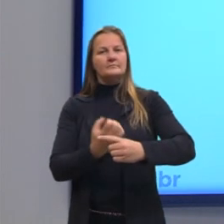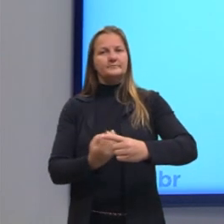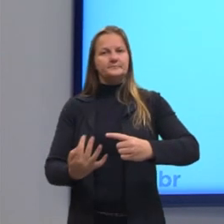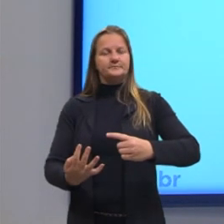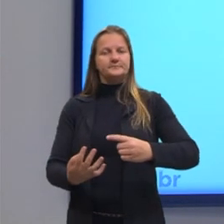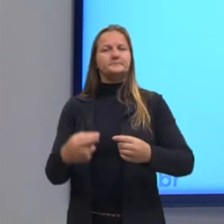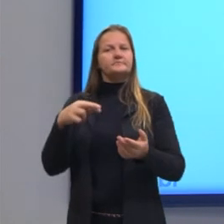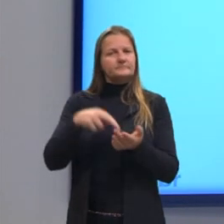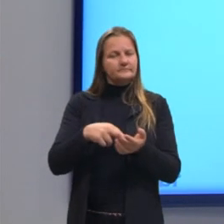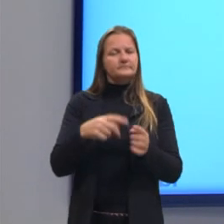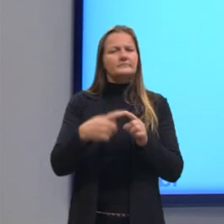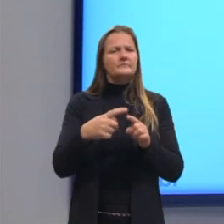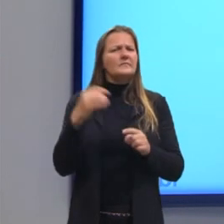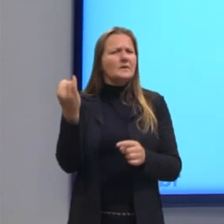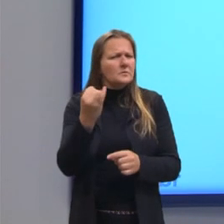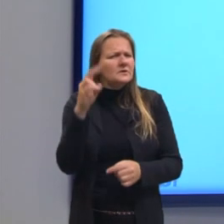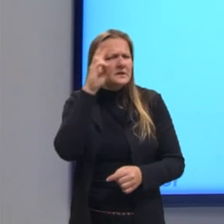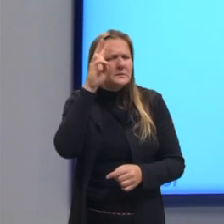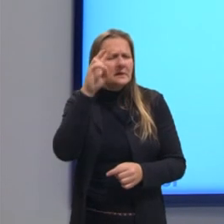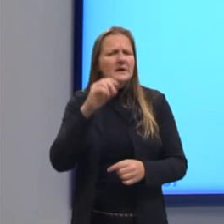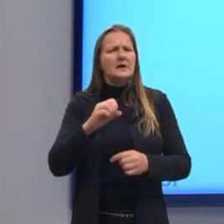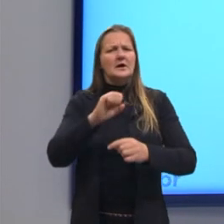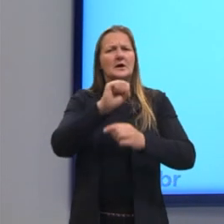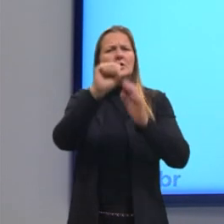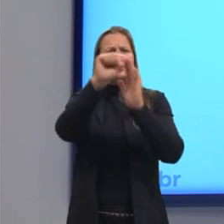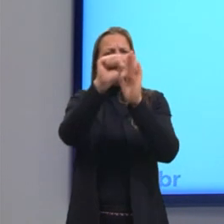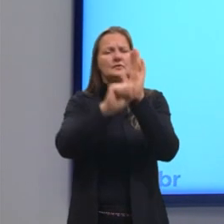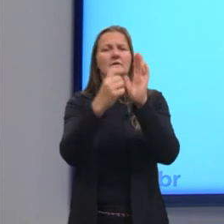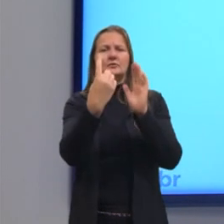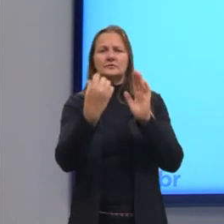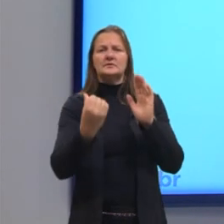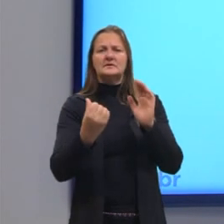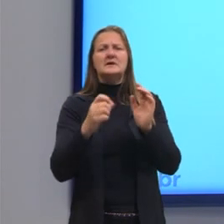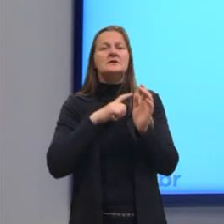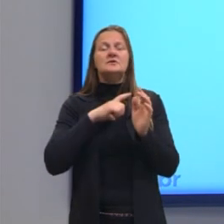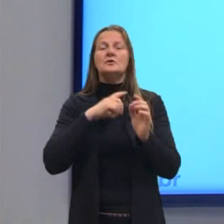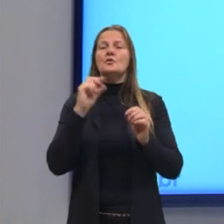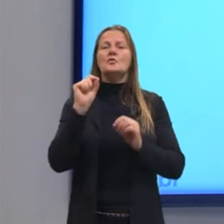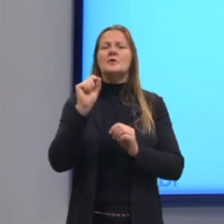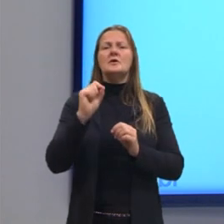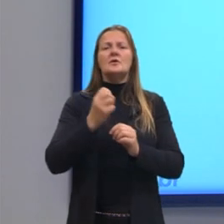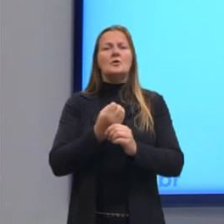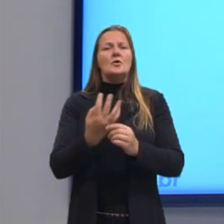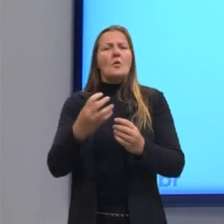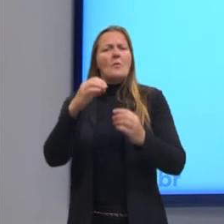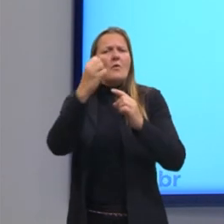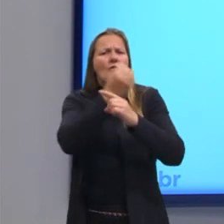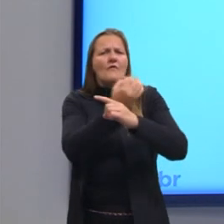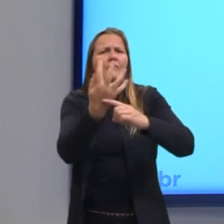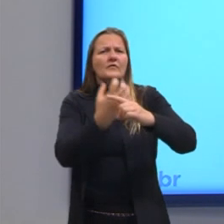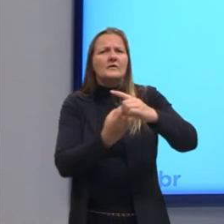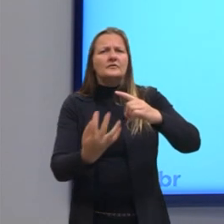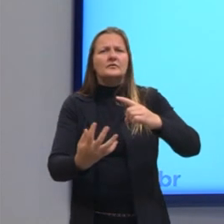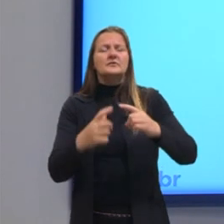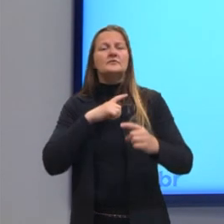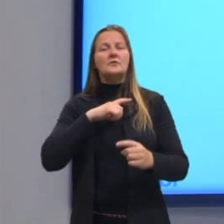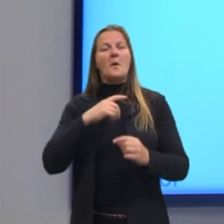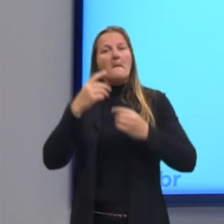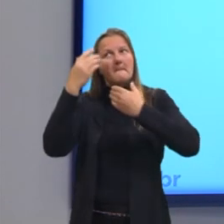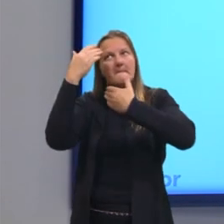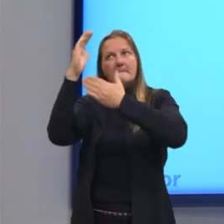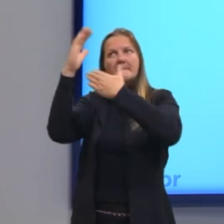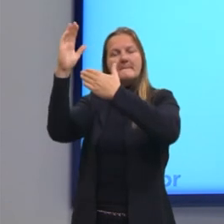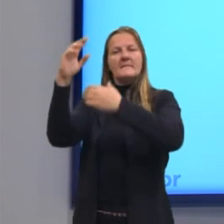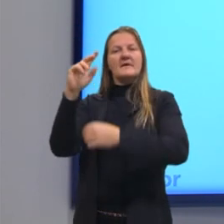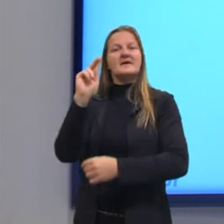Importante lembrar que no final do século XVI, a notação moderna das frações se deve aos hindus, pela